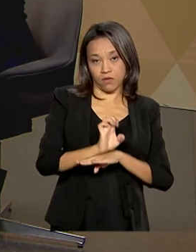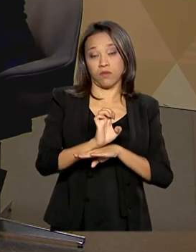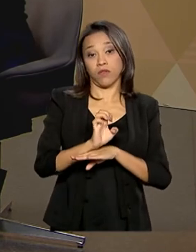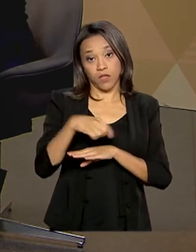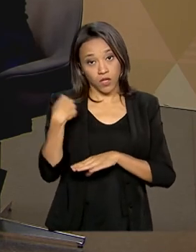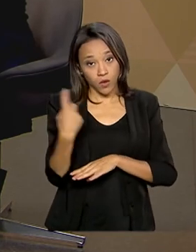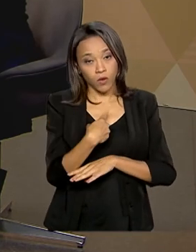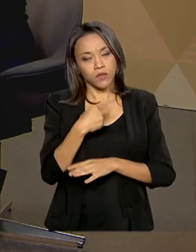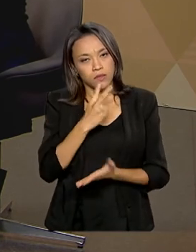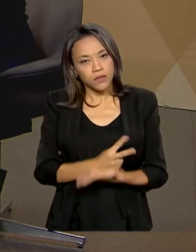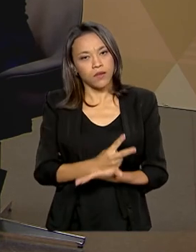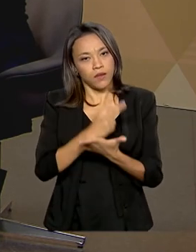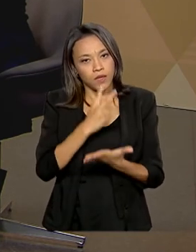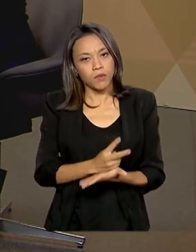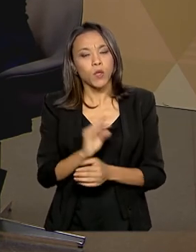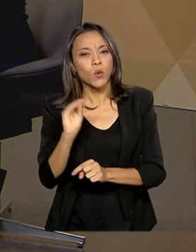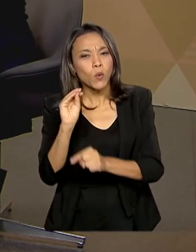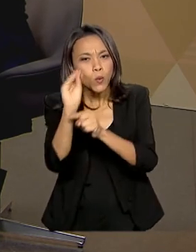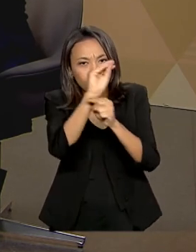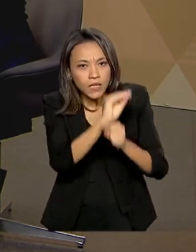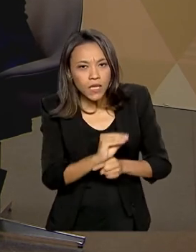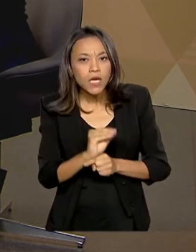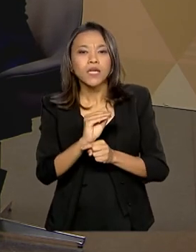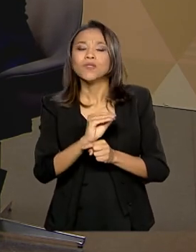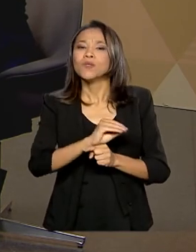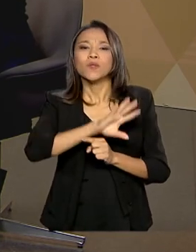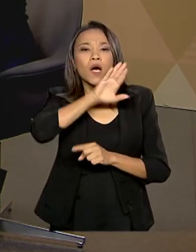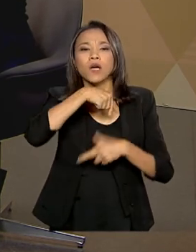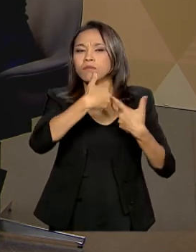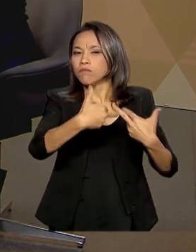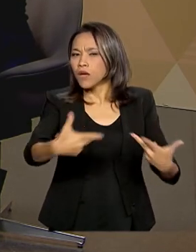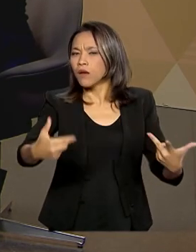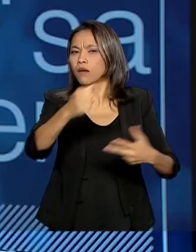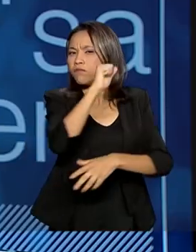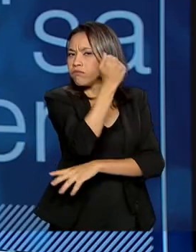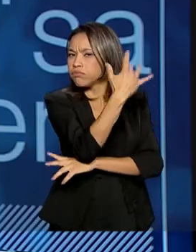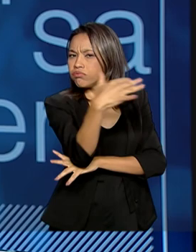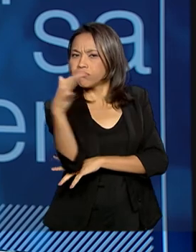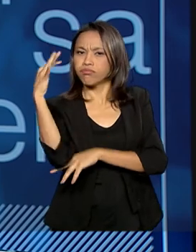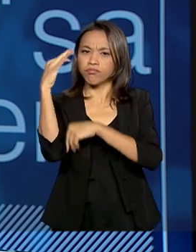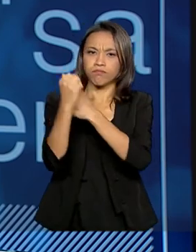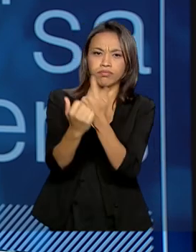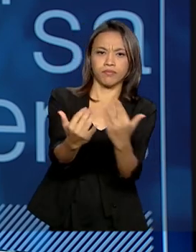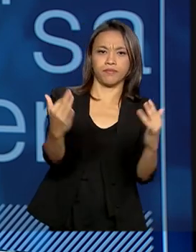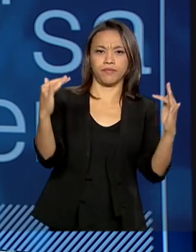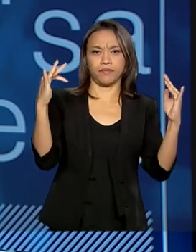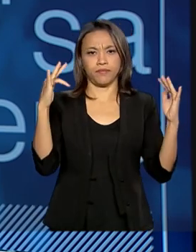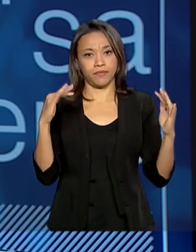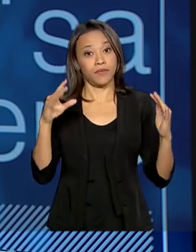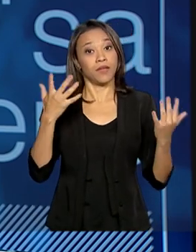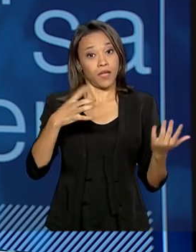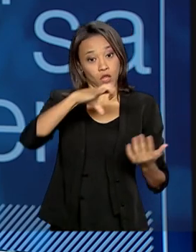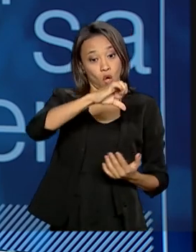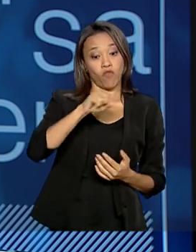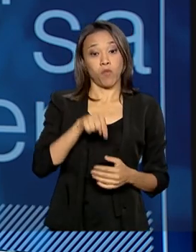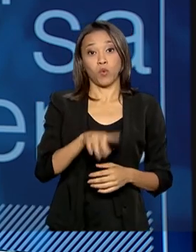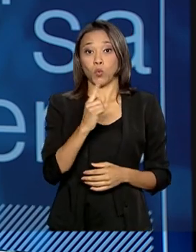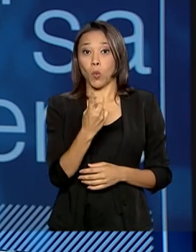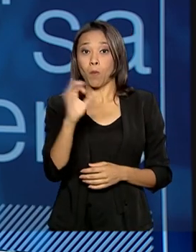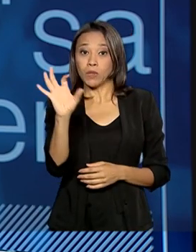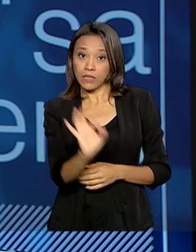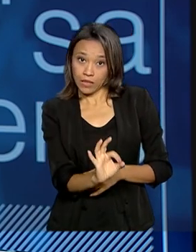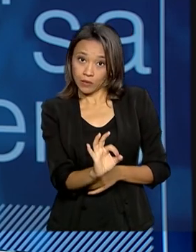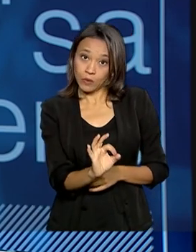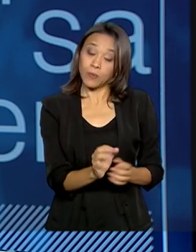constantemente preservando, fauna, flora e são 9,1% do território e 14% na área